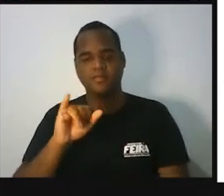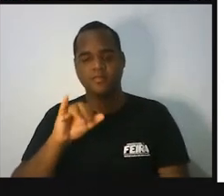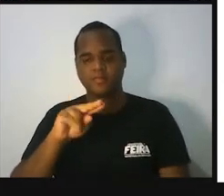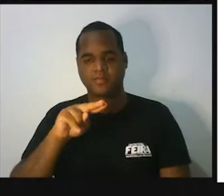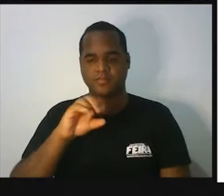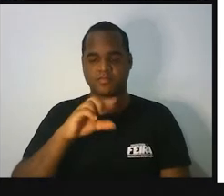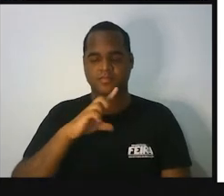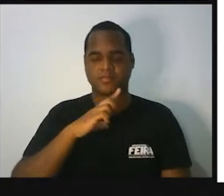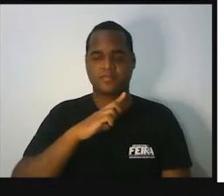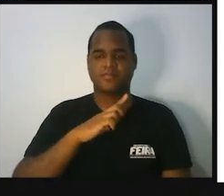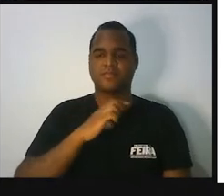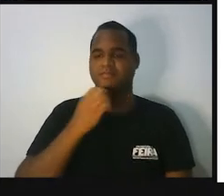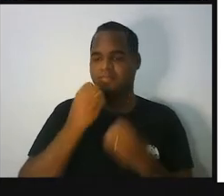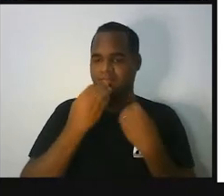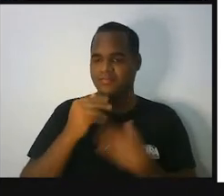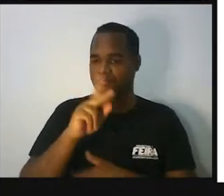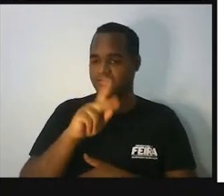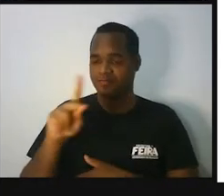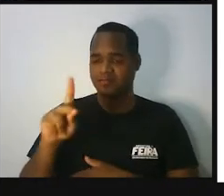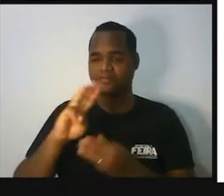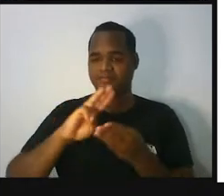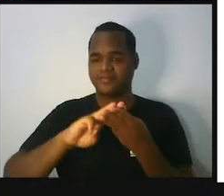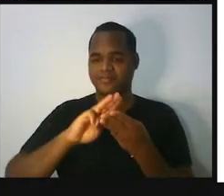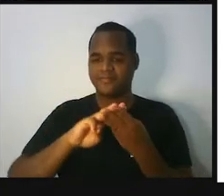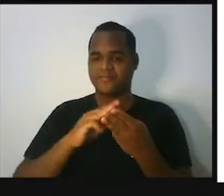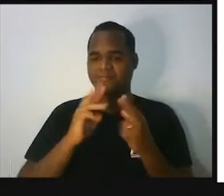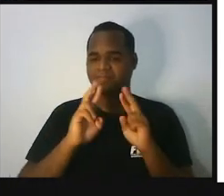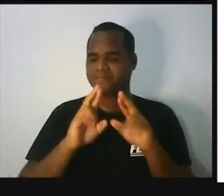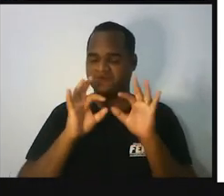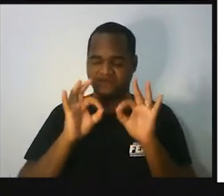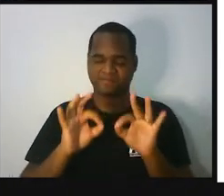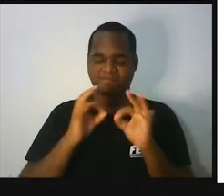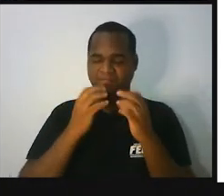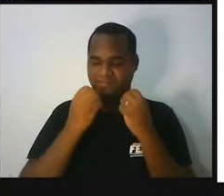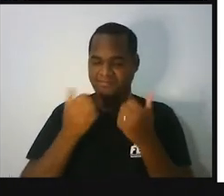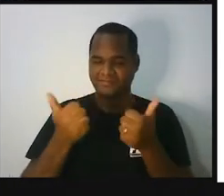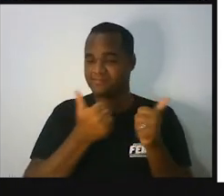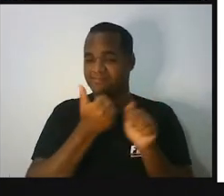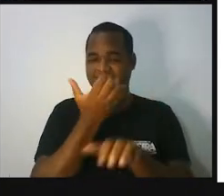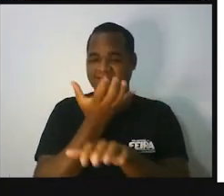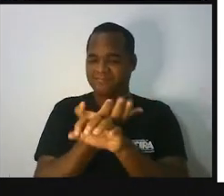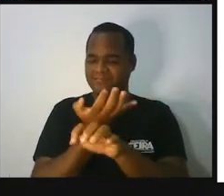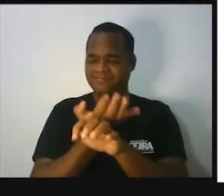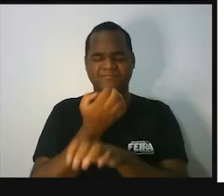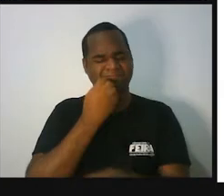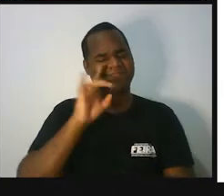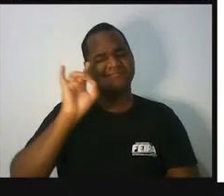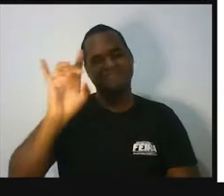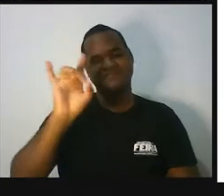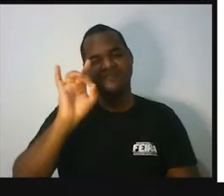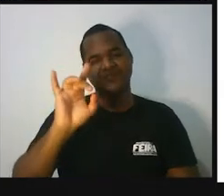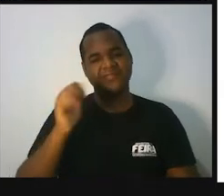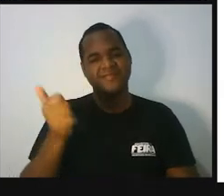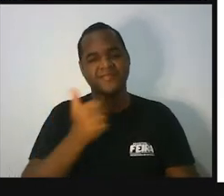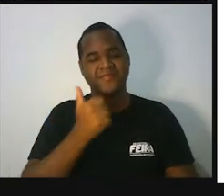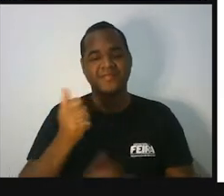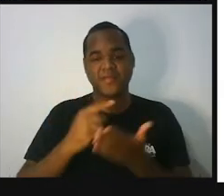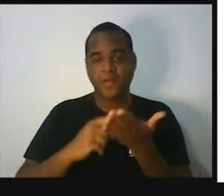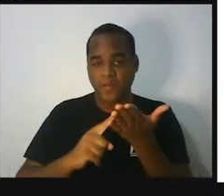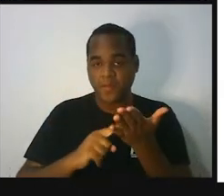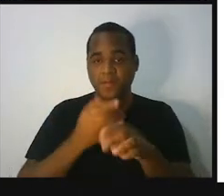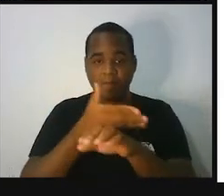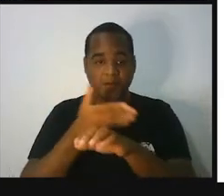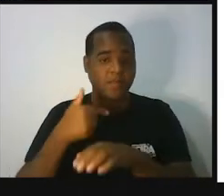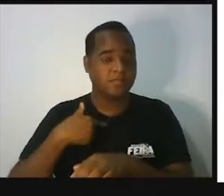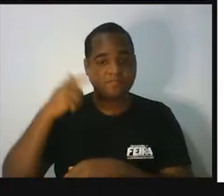sou professor de matemática, essa matéria que é fantástica, certo? Eu tenho uma pele branca, meu